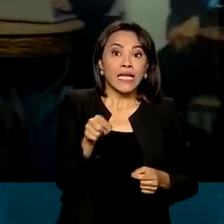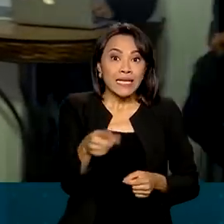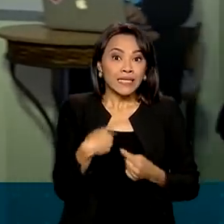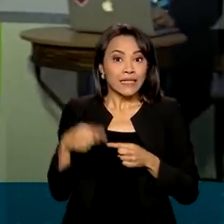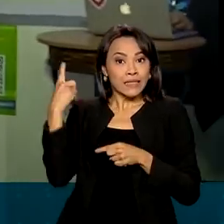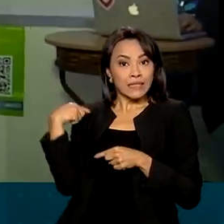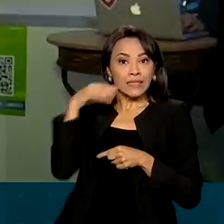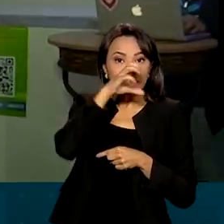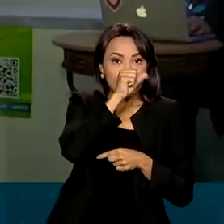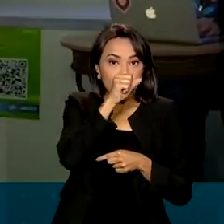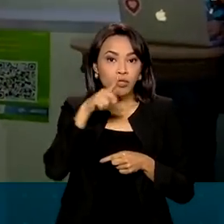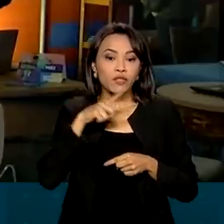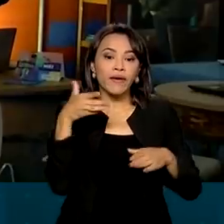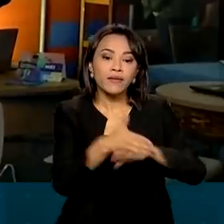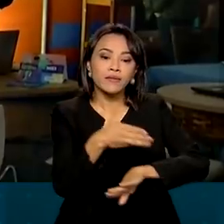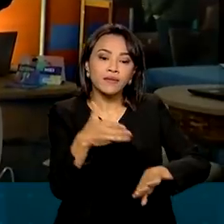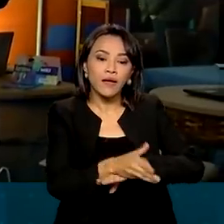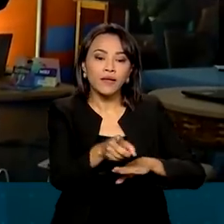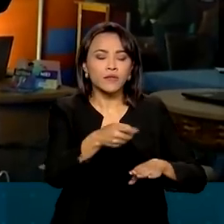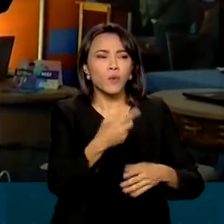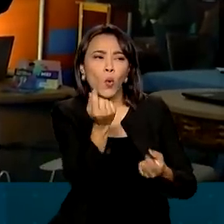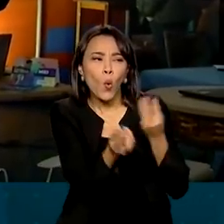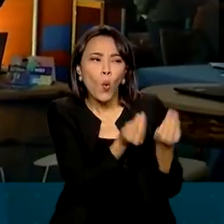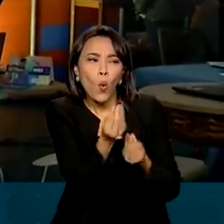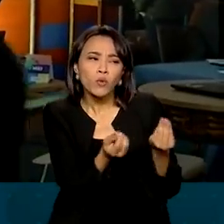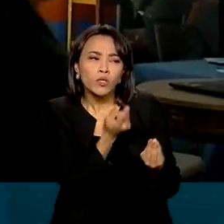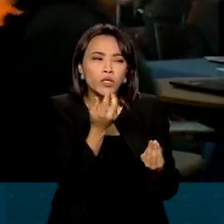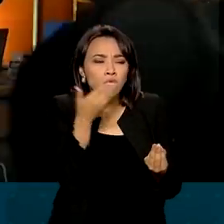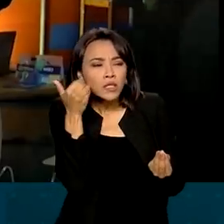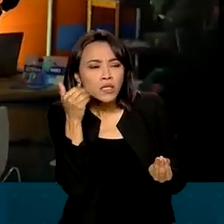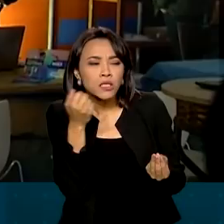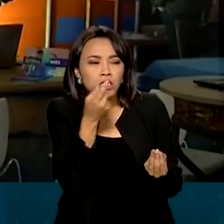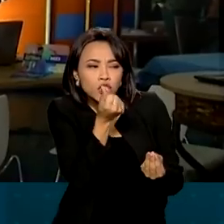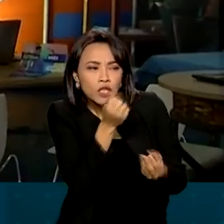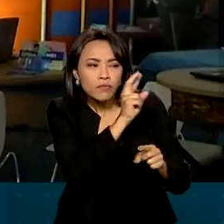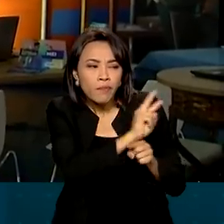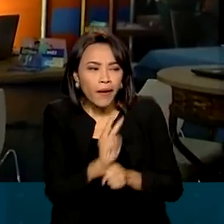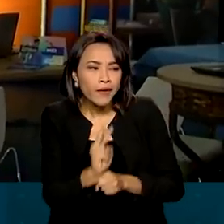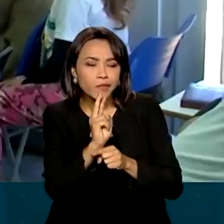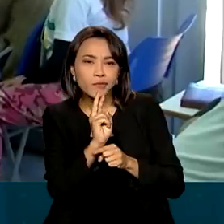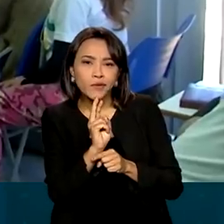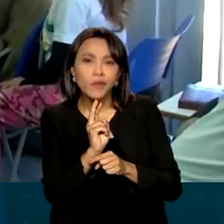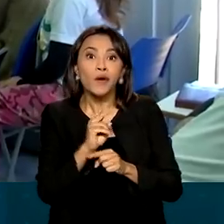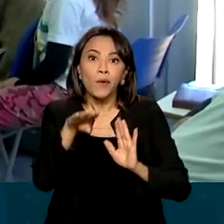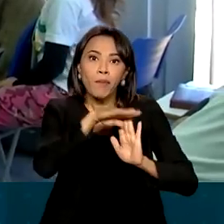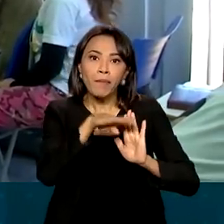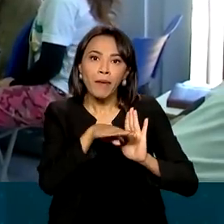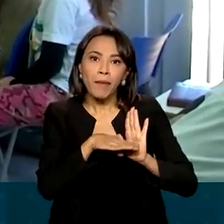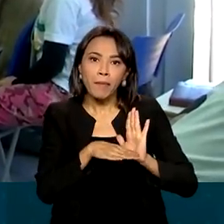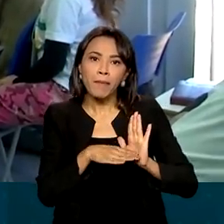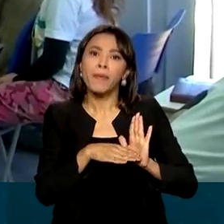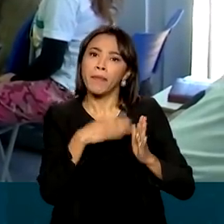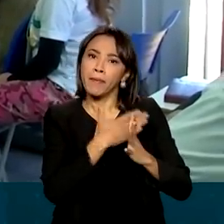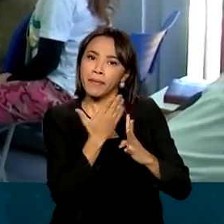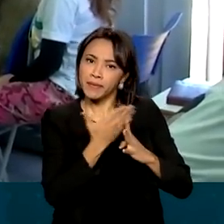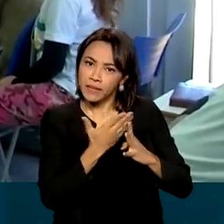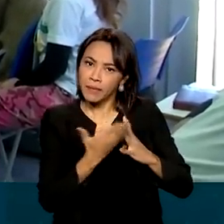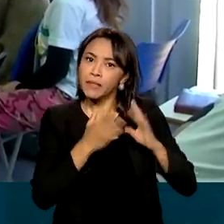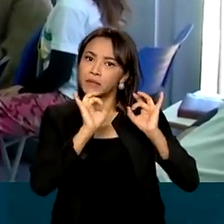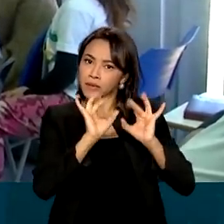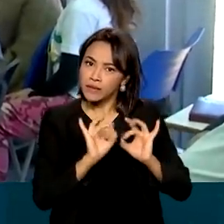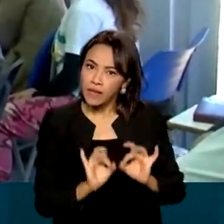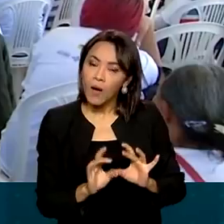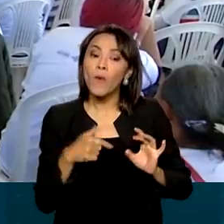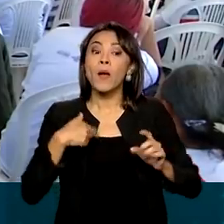acesso à viabilização de créditos financeiros com condições especiais. Também participaram de cursos